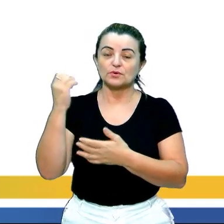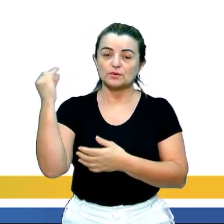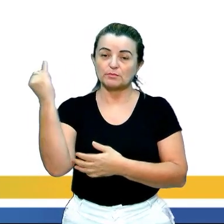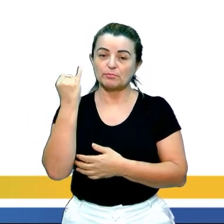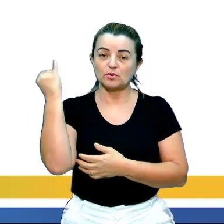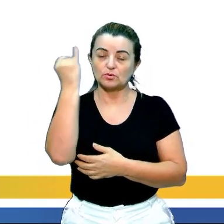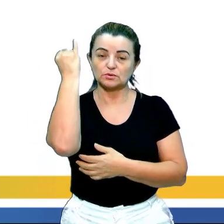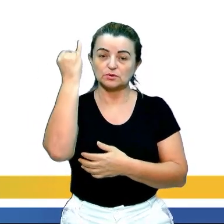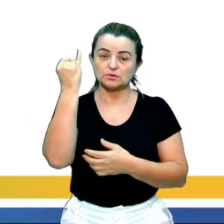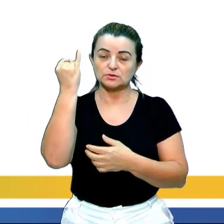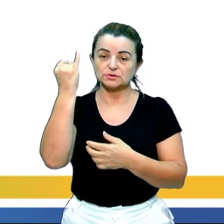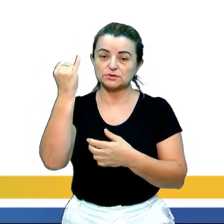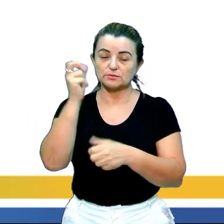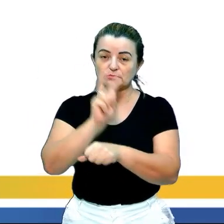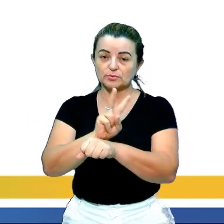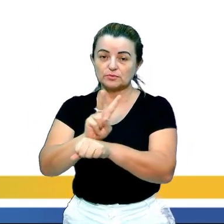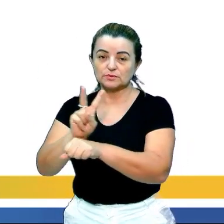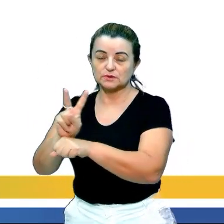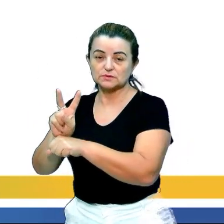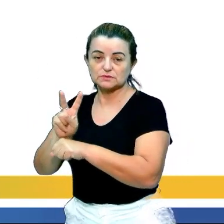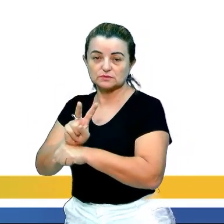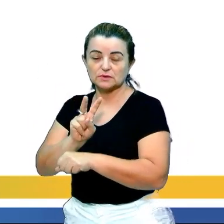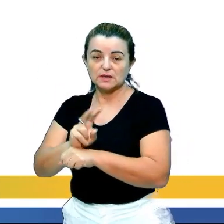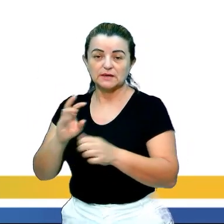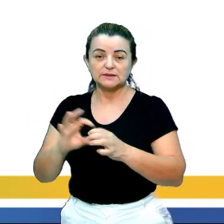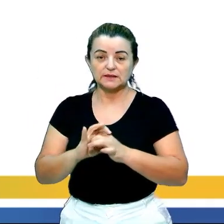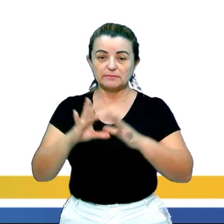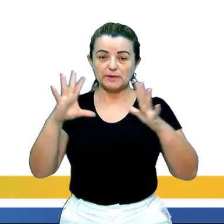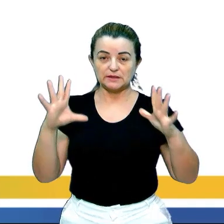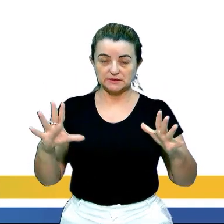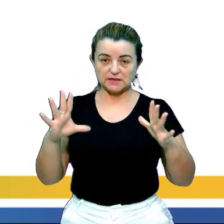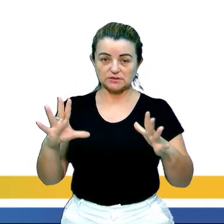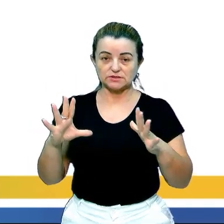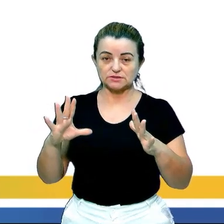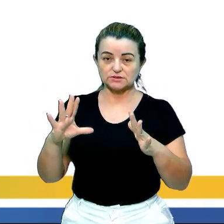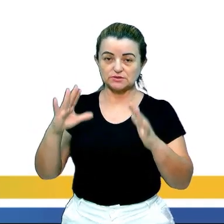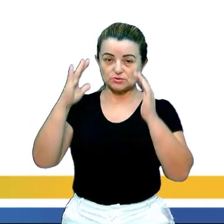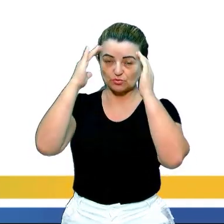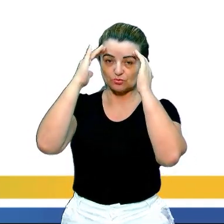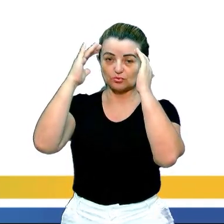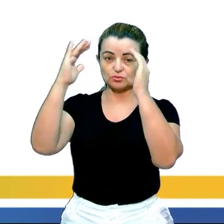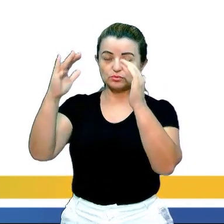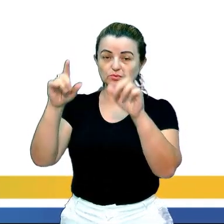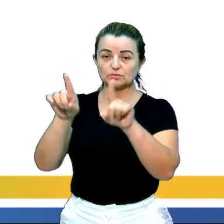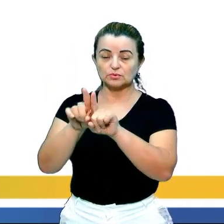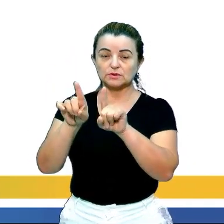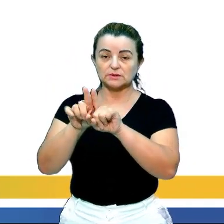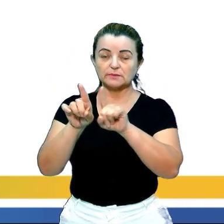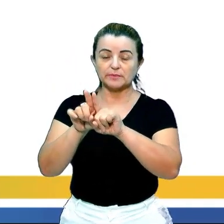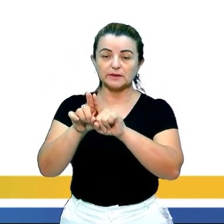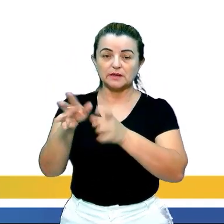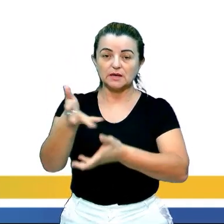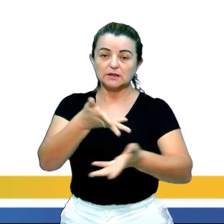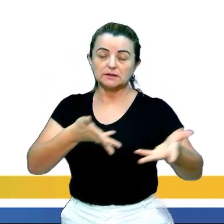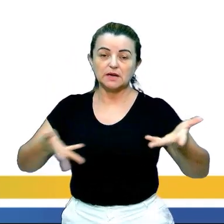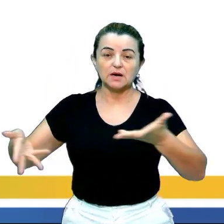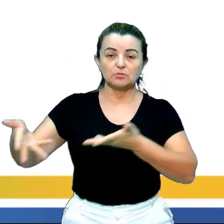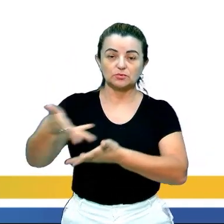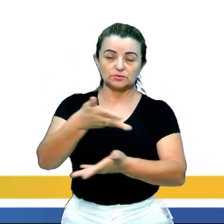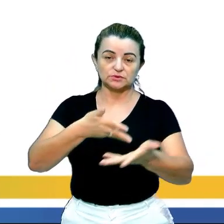de culto e da harmonia entre as diversas crenças. Já no Brasil, do século XXI,